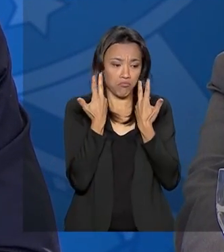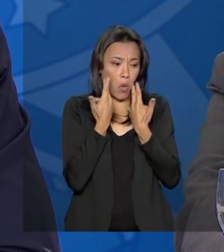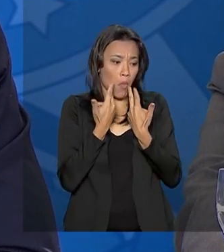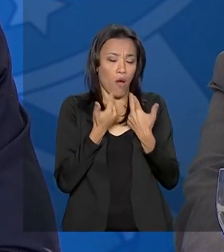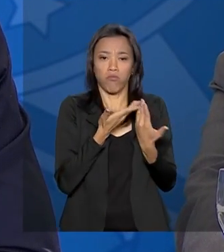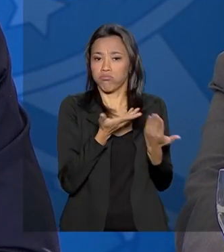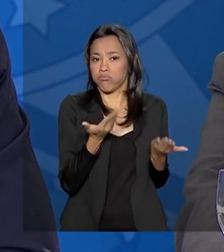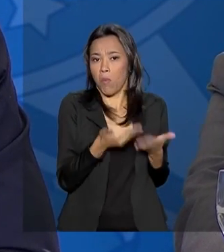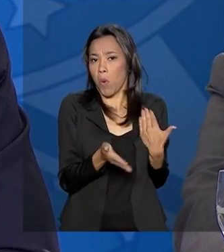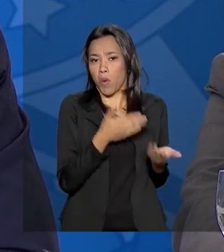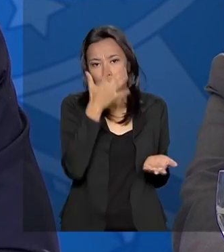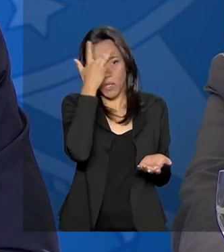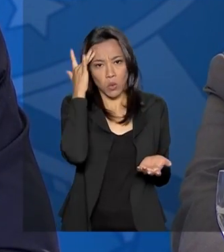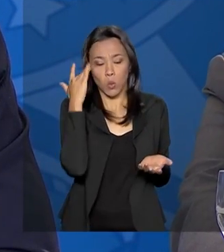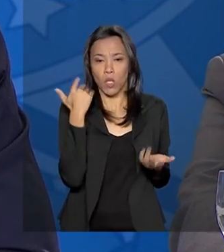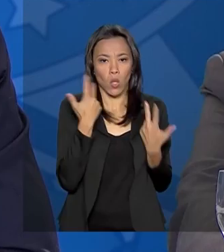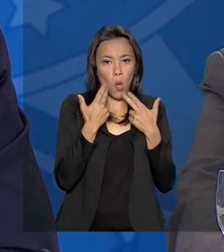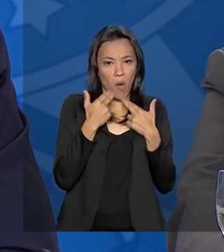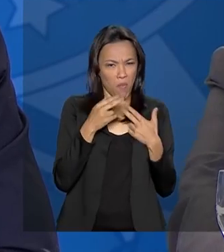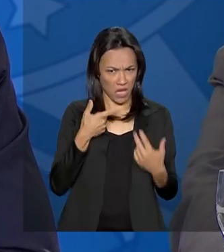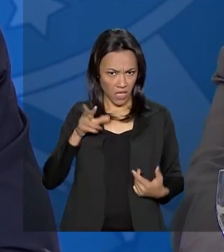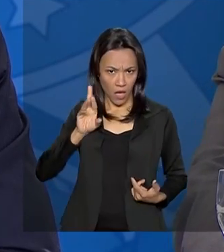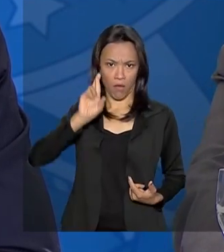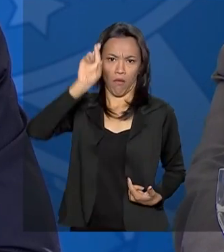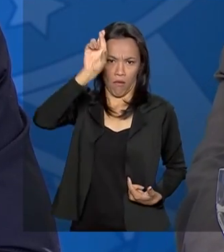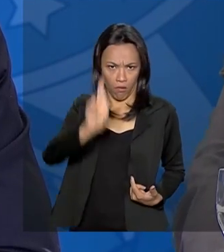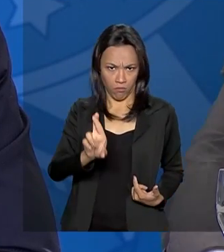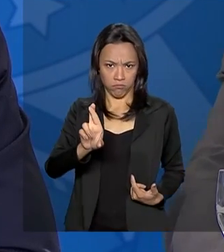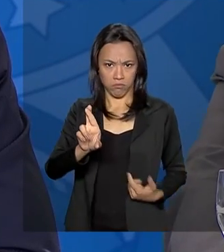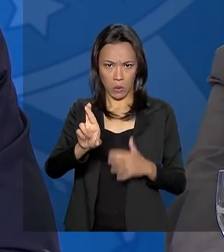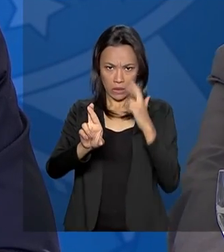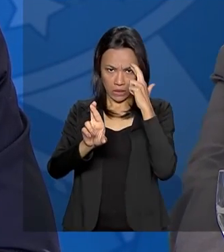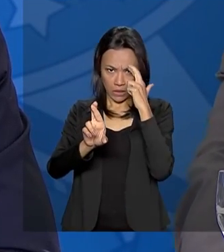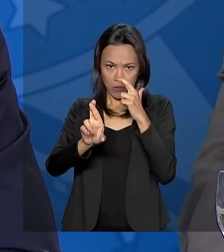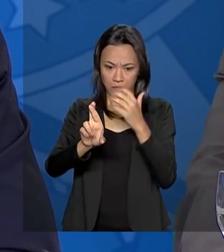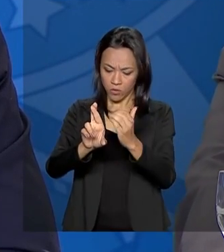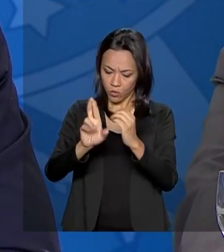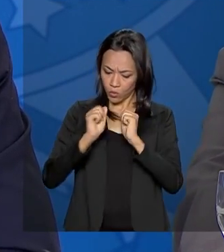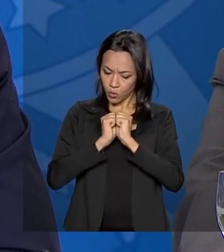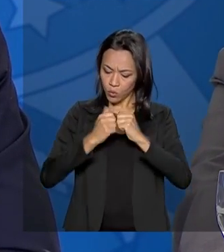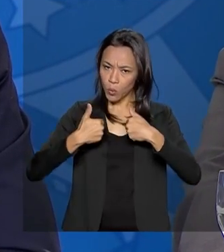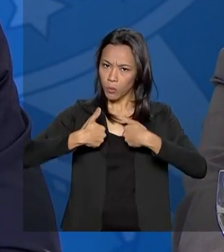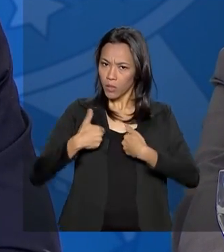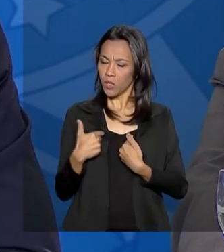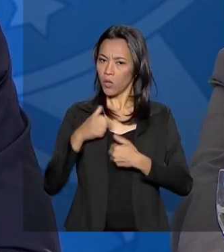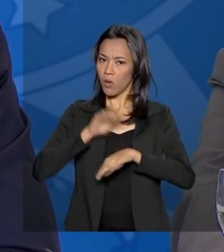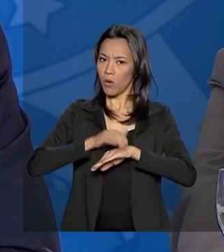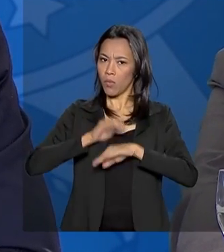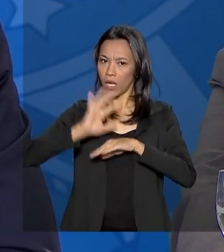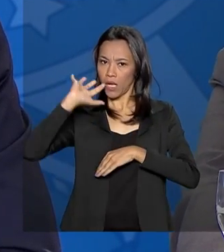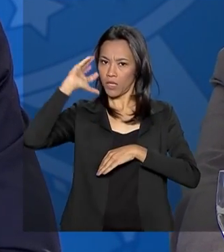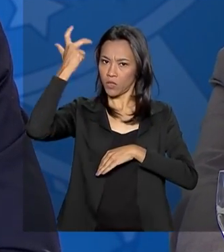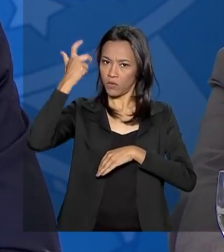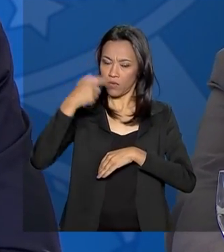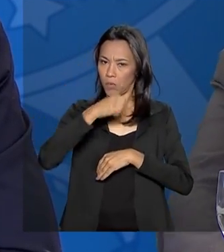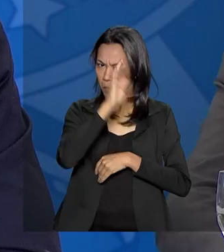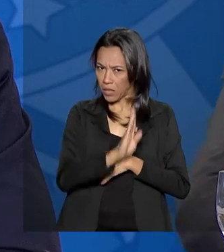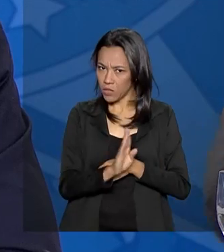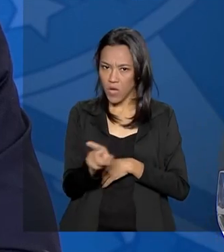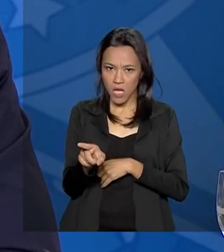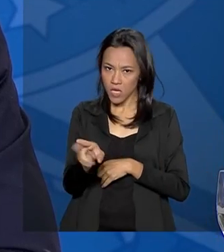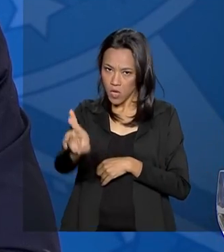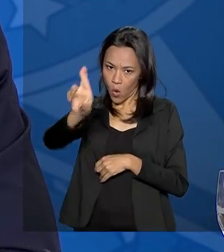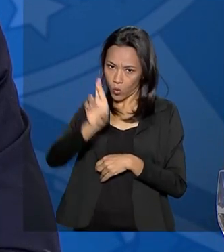qualquer que nós devemos respeito e consideração. Mas, estar a meu lado para tomar uma decisão pelo nosso Brasil, ele não é